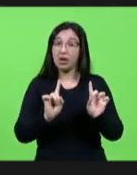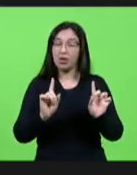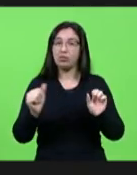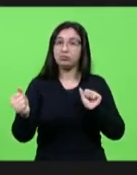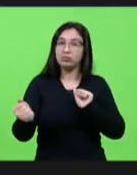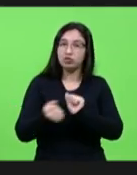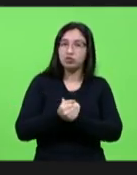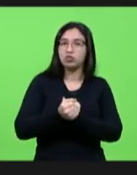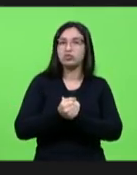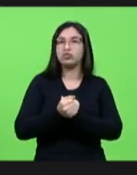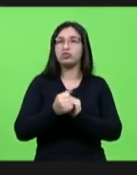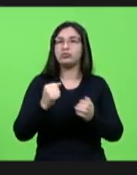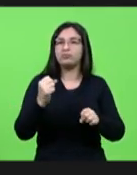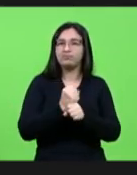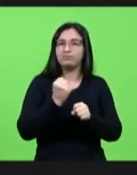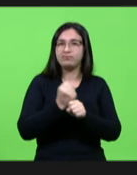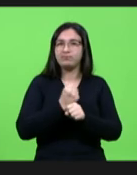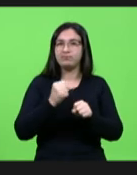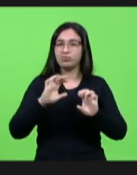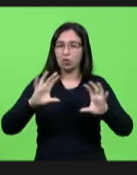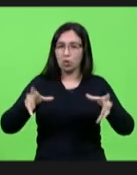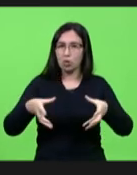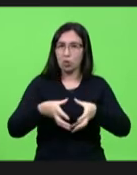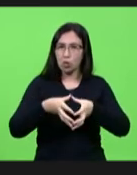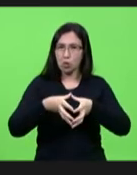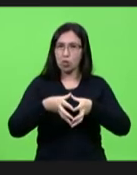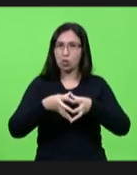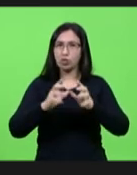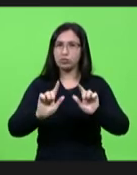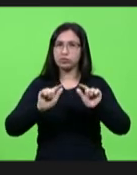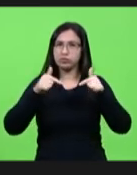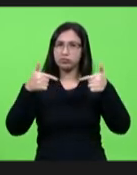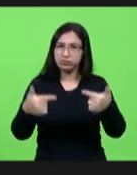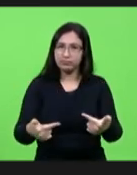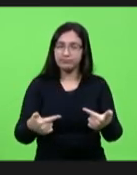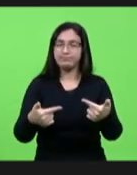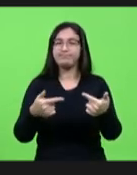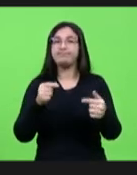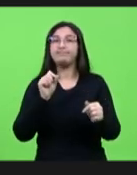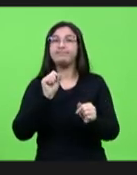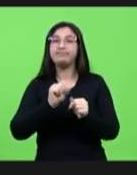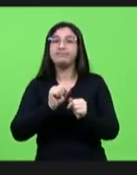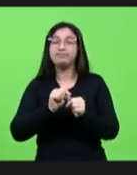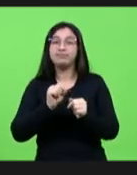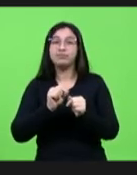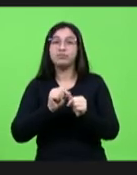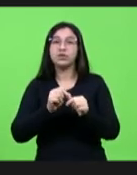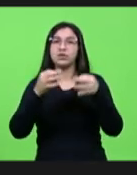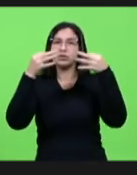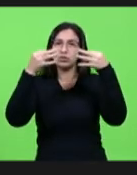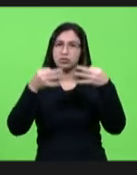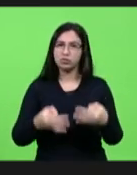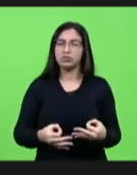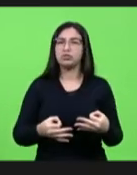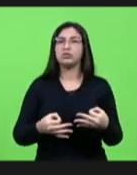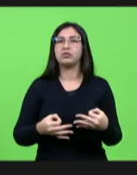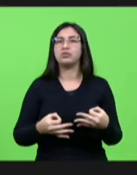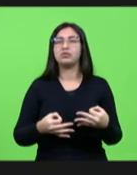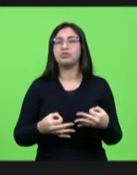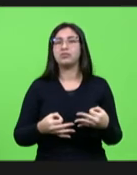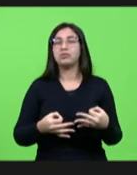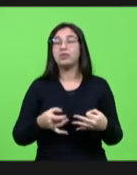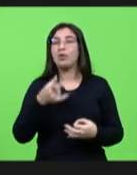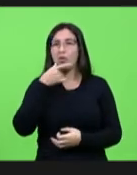uma frente parlamentar vamos juntos tentar fazer justiça né e